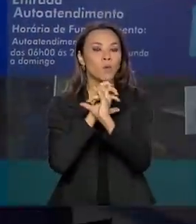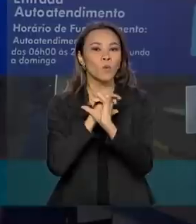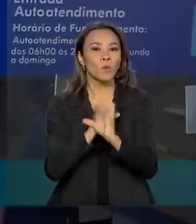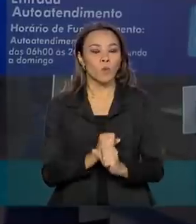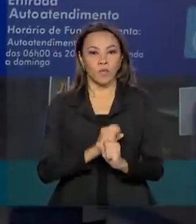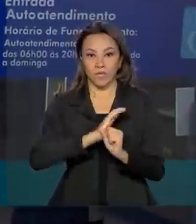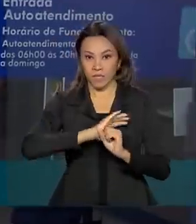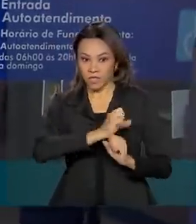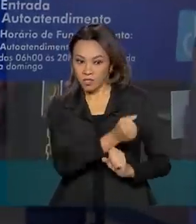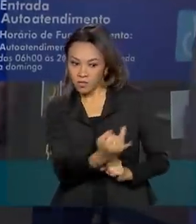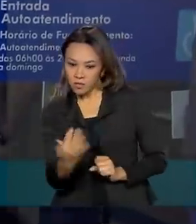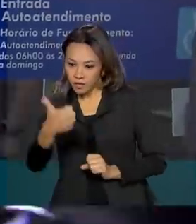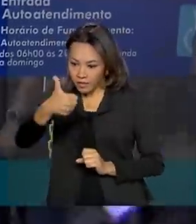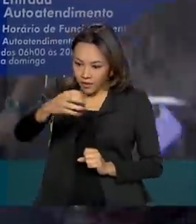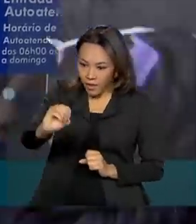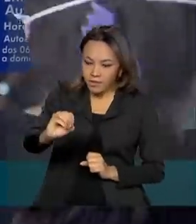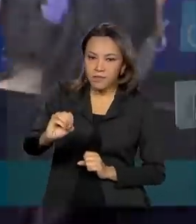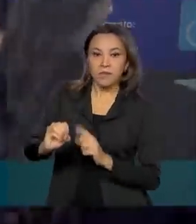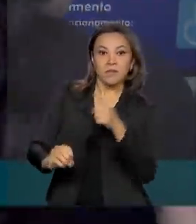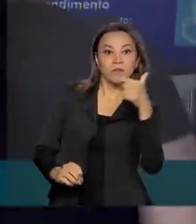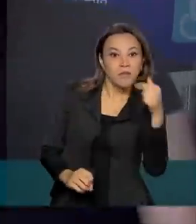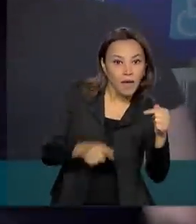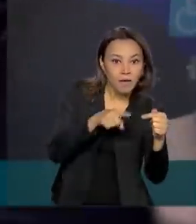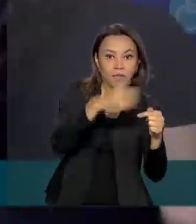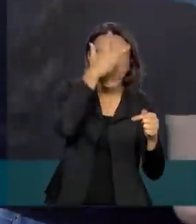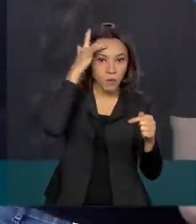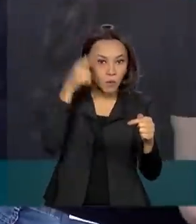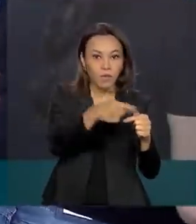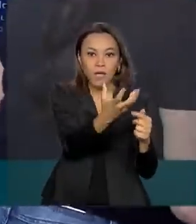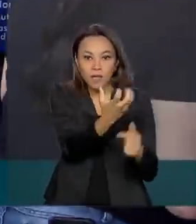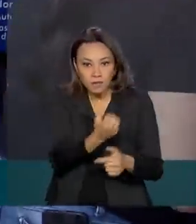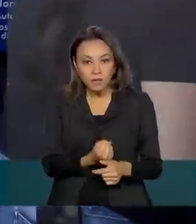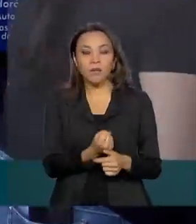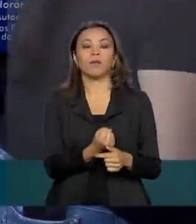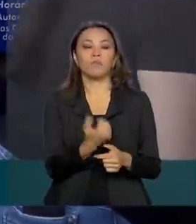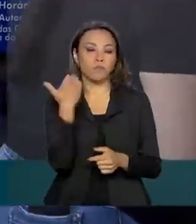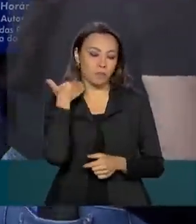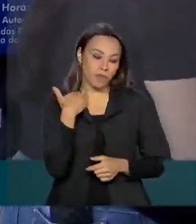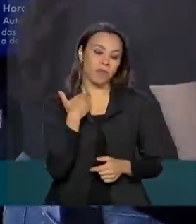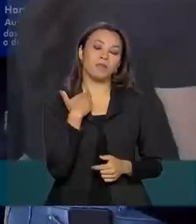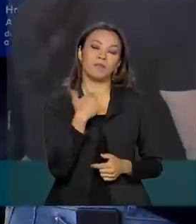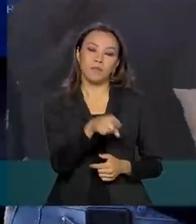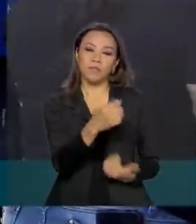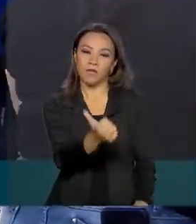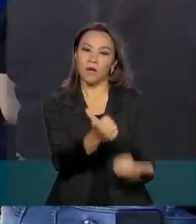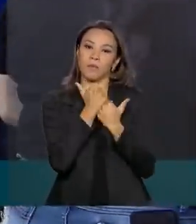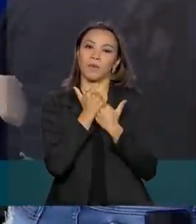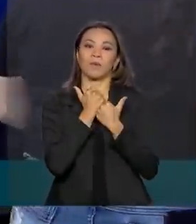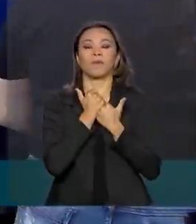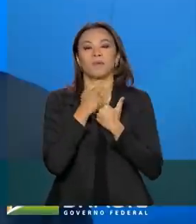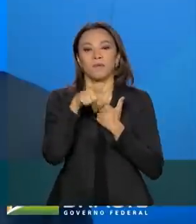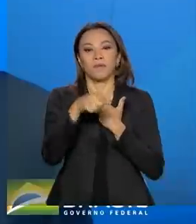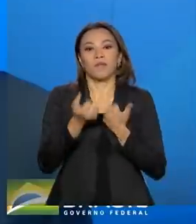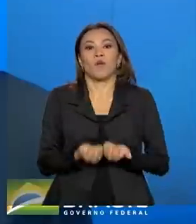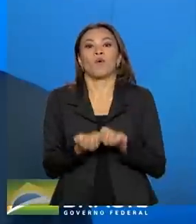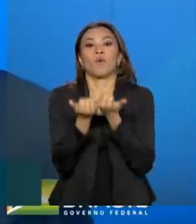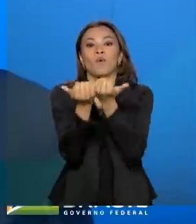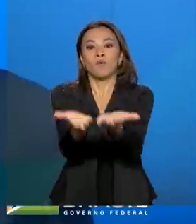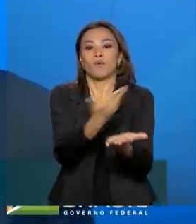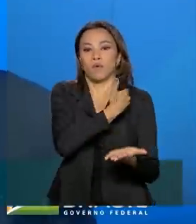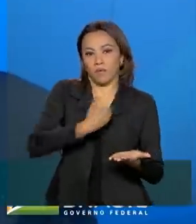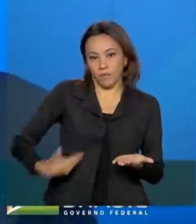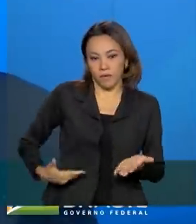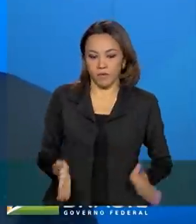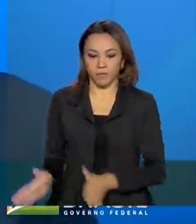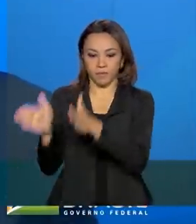cada 10 brasileiros adultos recebam do banco um dos benefícios oferecidos pelo governo. A Caixa